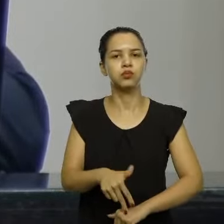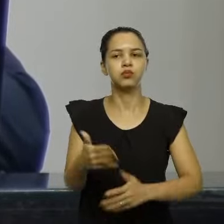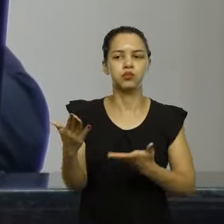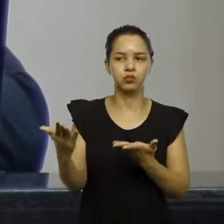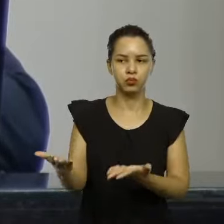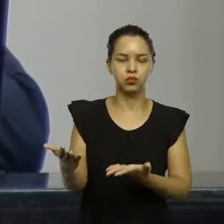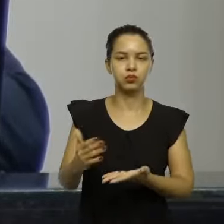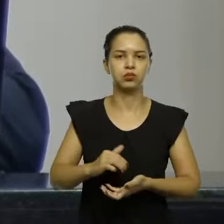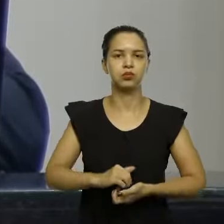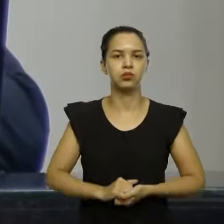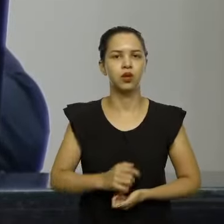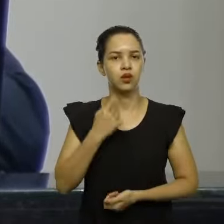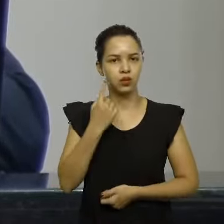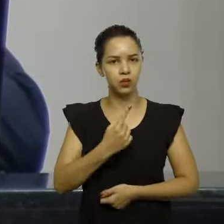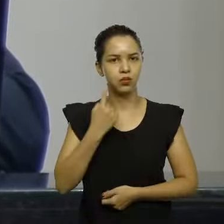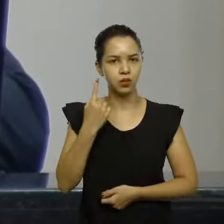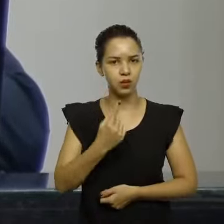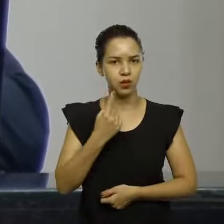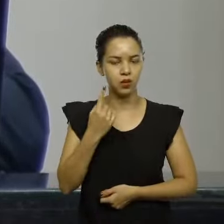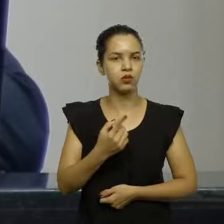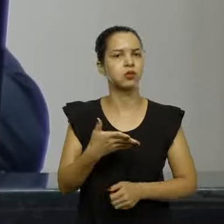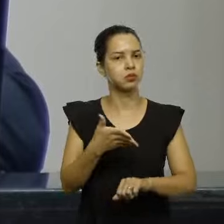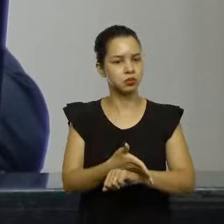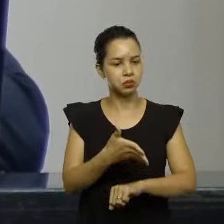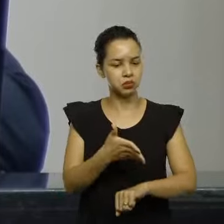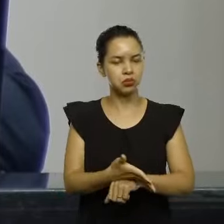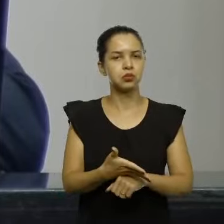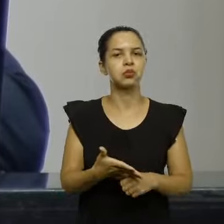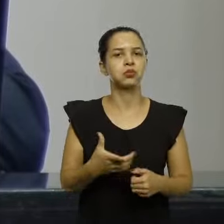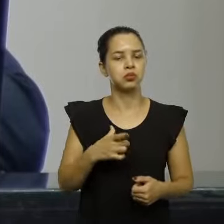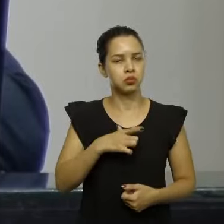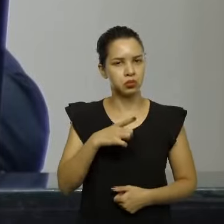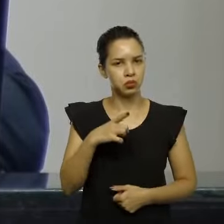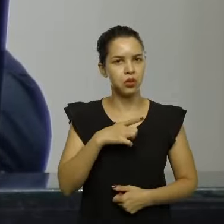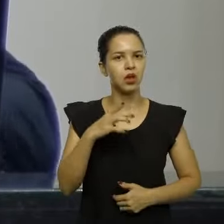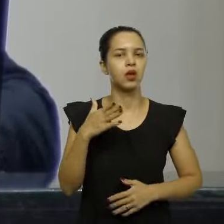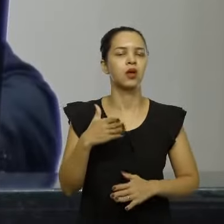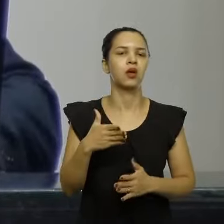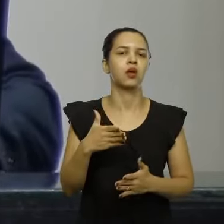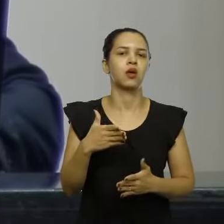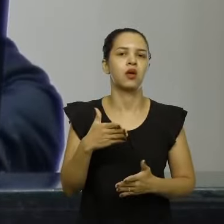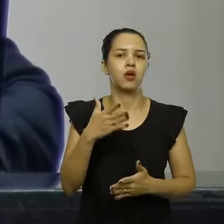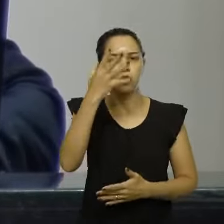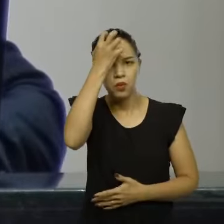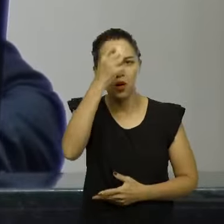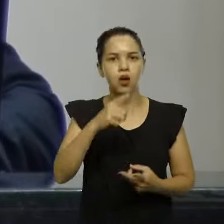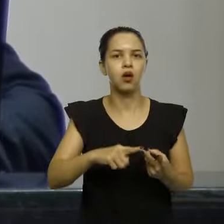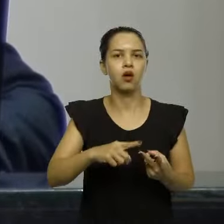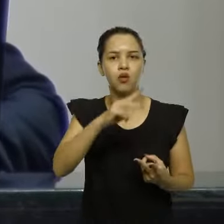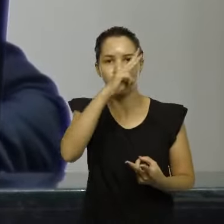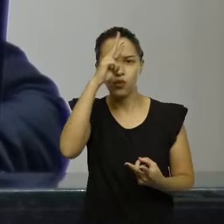deputado bastante atuante, deputado Ismael, deputado Valnei Weber.